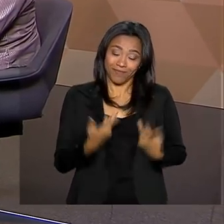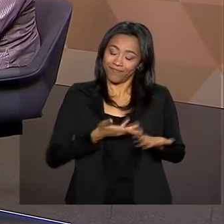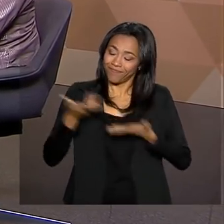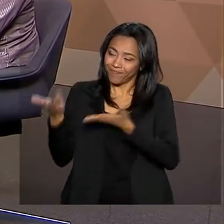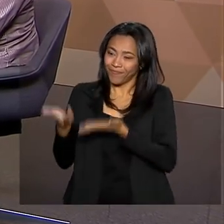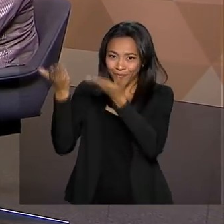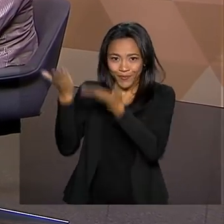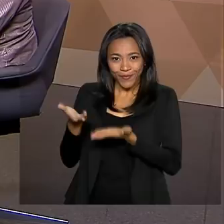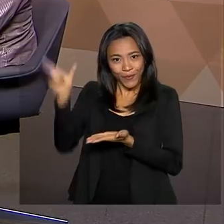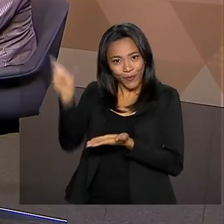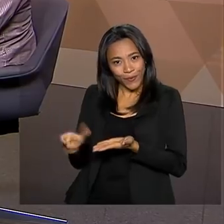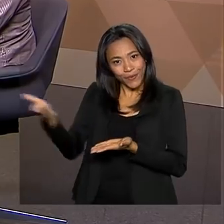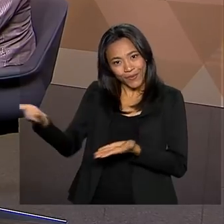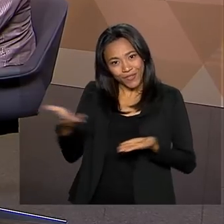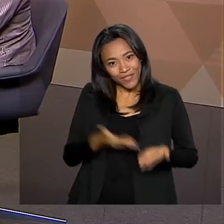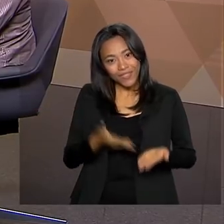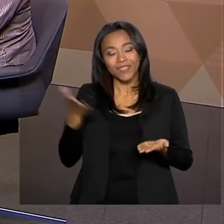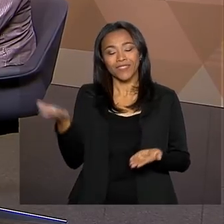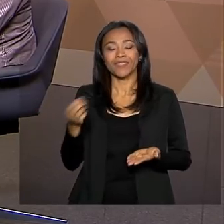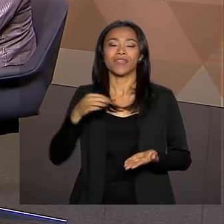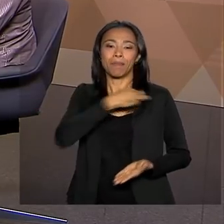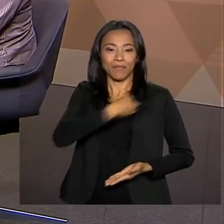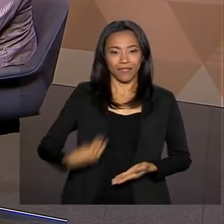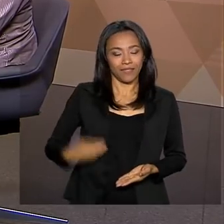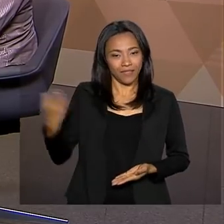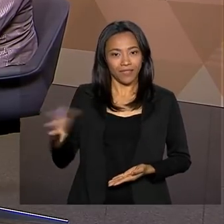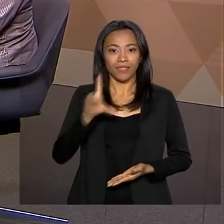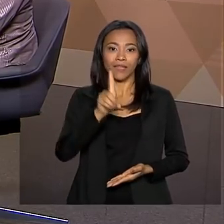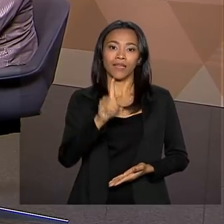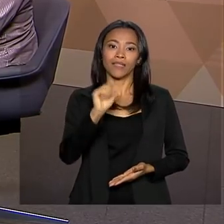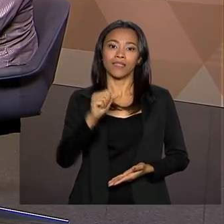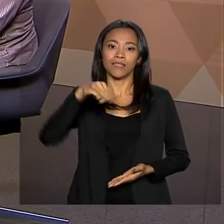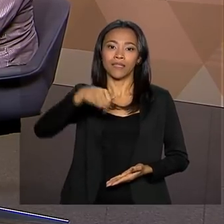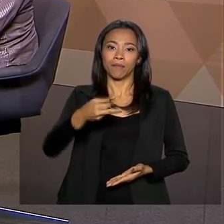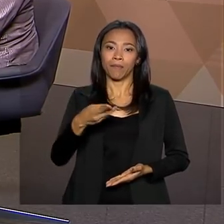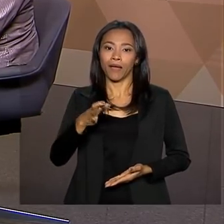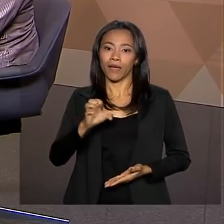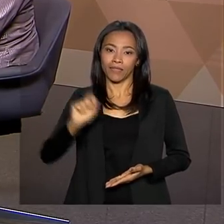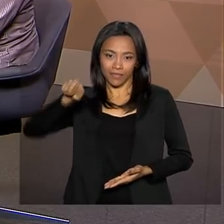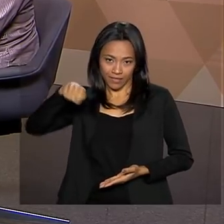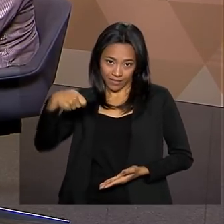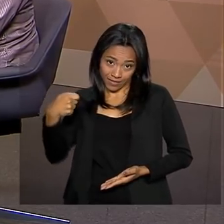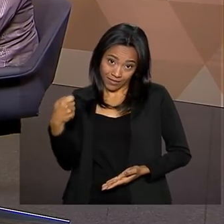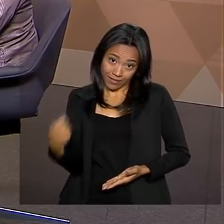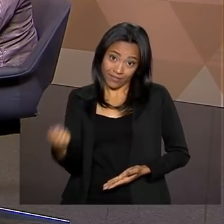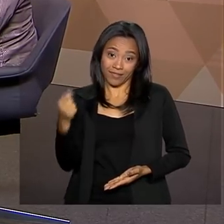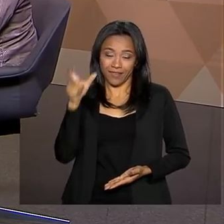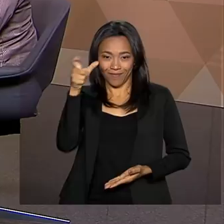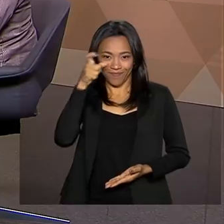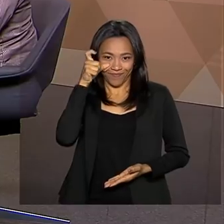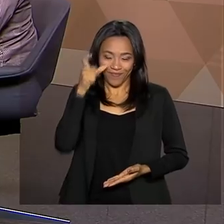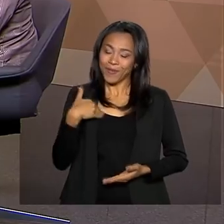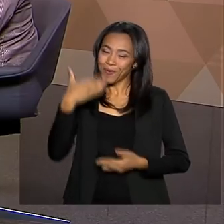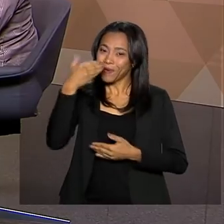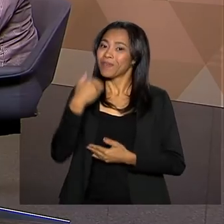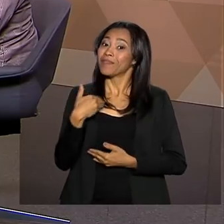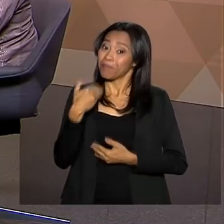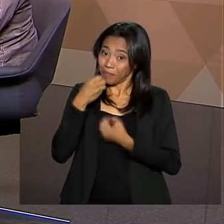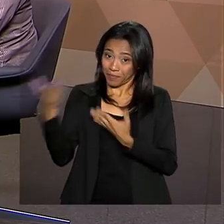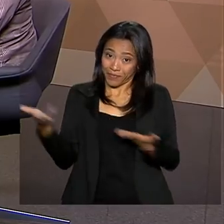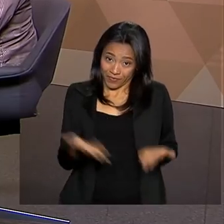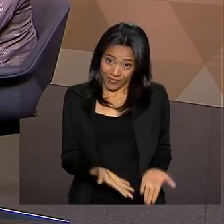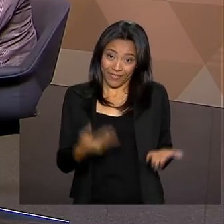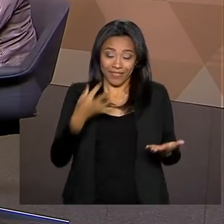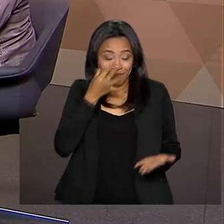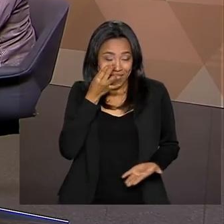recebo hoje a ministra da Mulher, da Família e dos Direitos Humanos, Damaris Alves. Muito obrigado pela presença da senhora aqui no Brasil